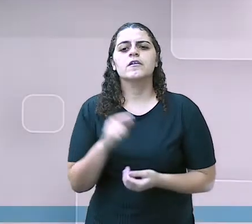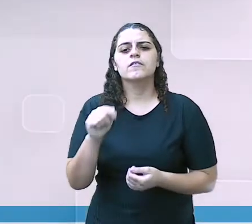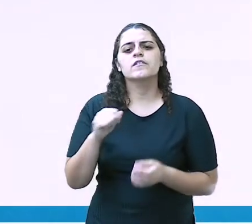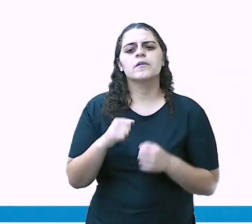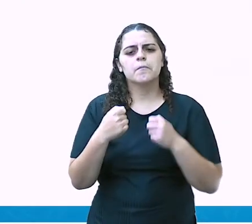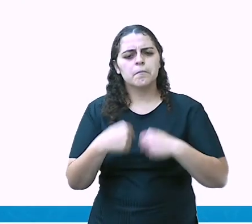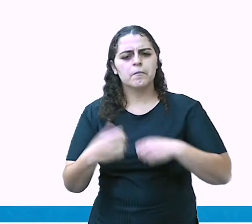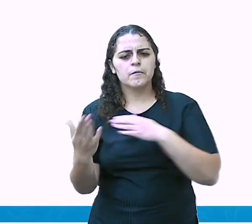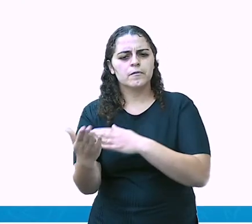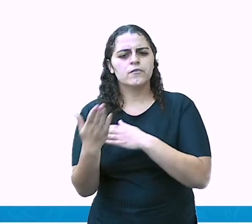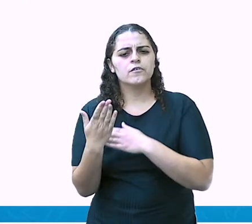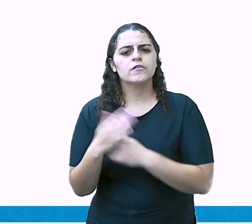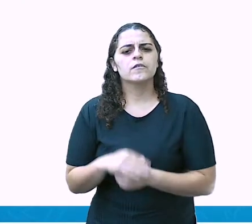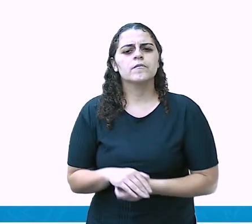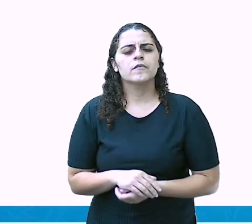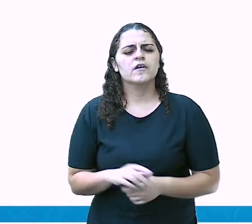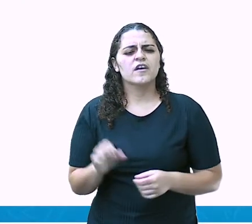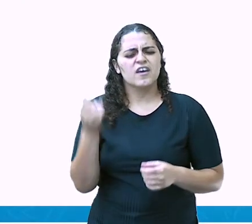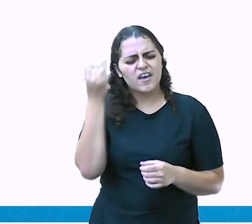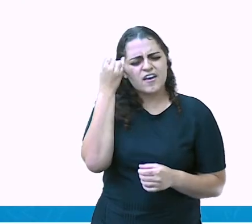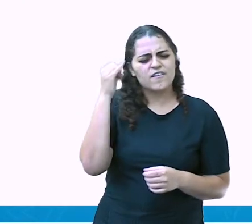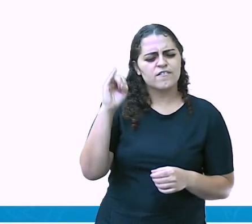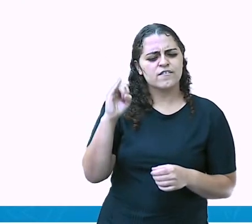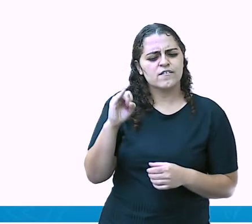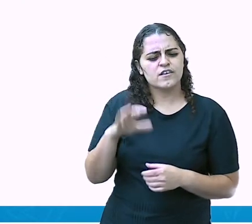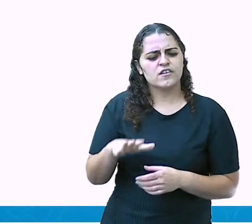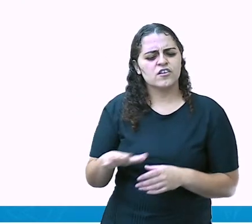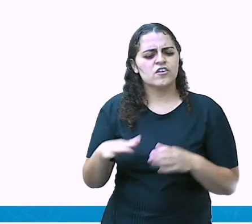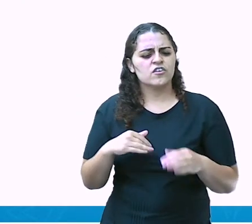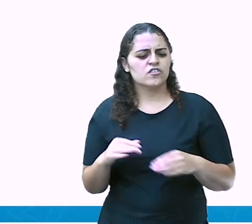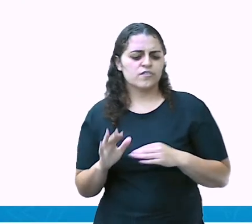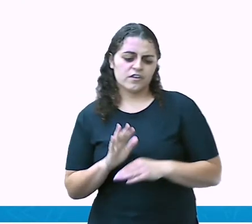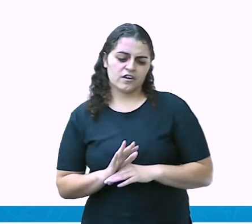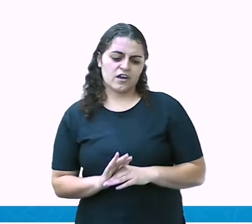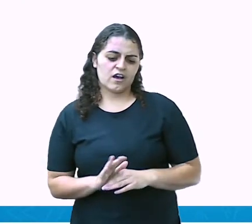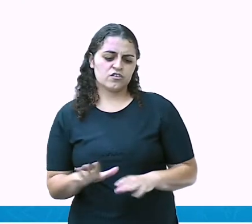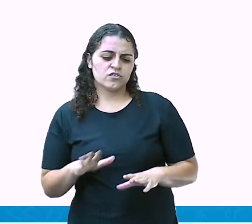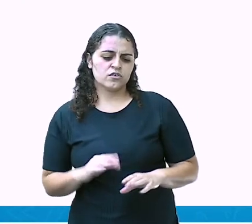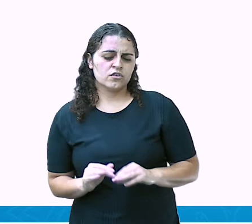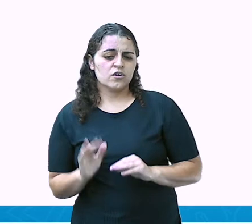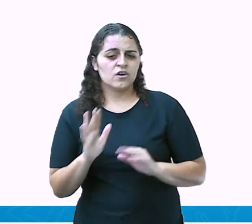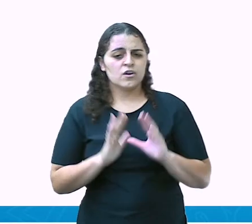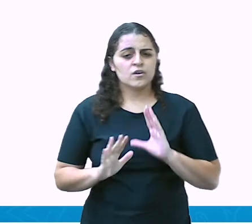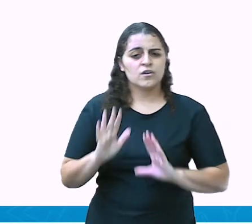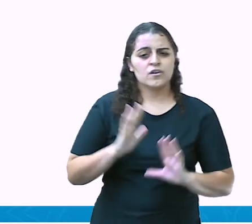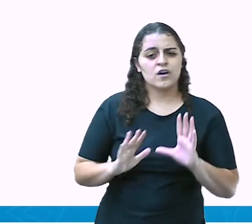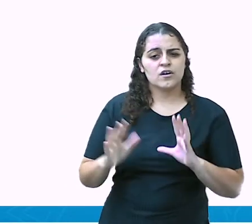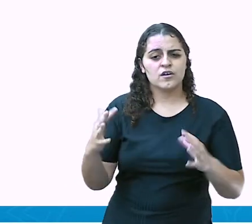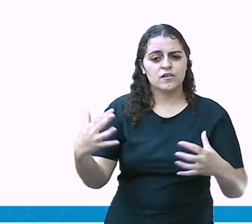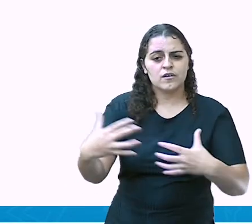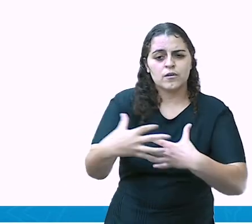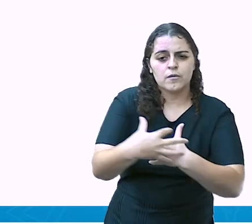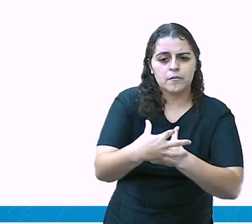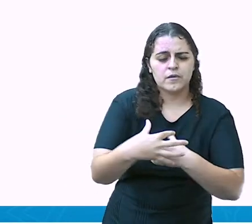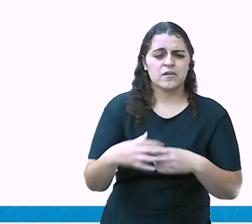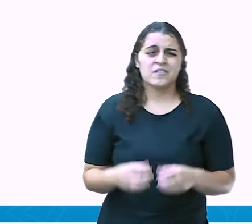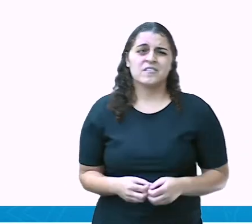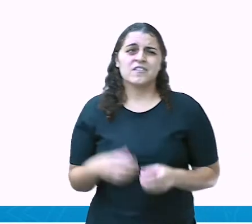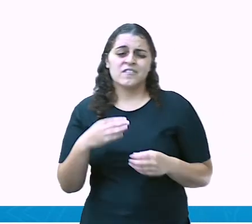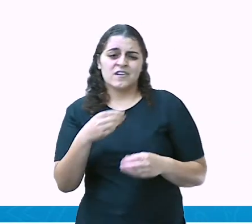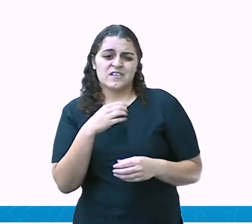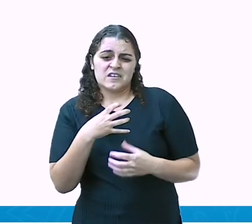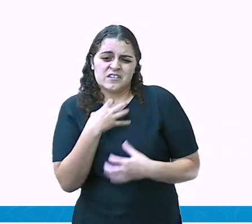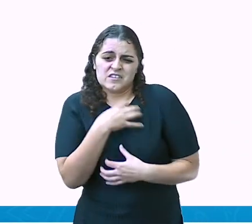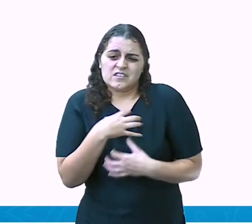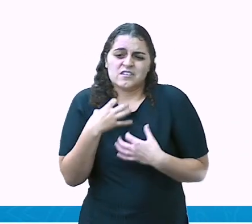pode ajudar? A primeira coisa, evite superproteger essa criança porque quanto mais você fizer isso, mais fragilidade você vai